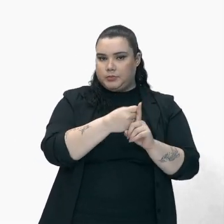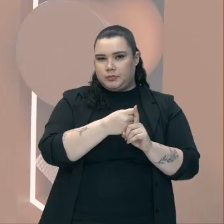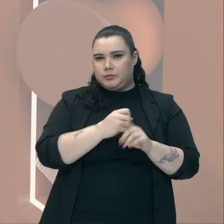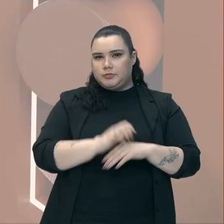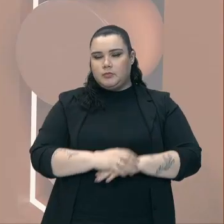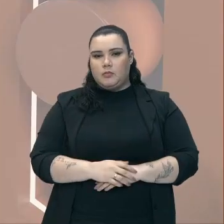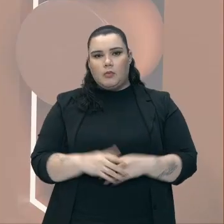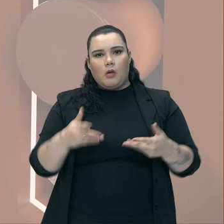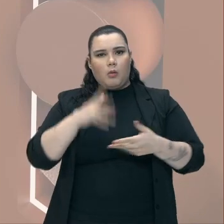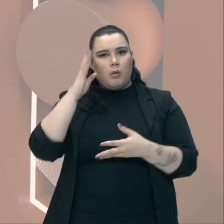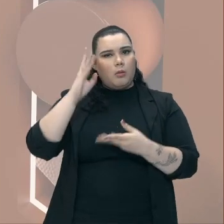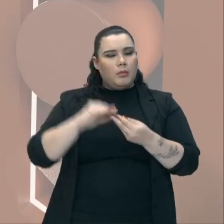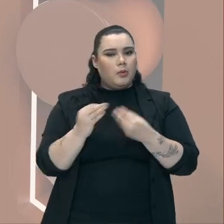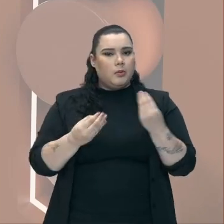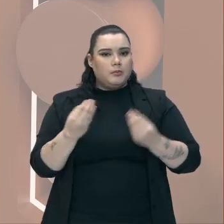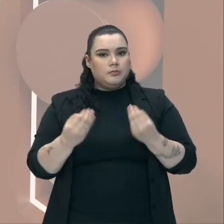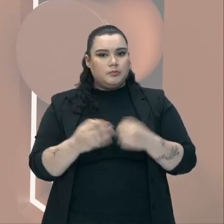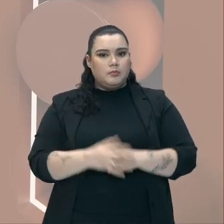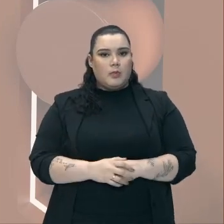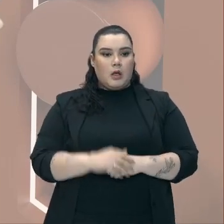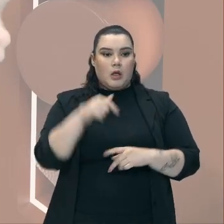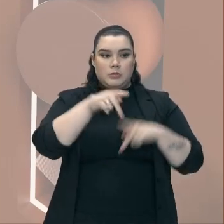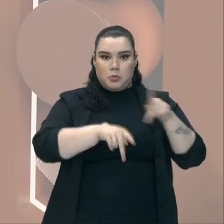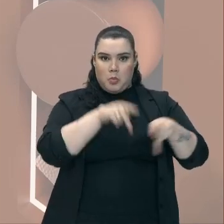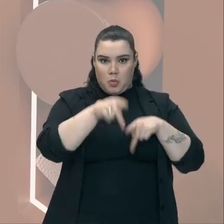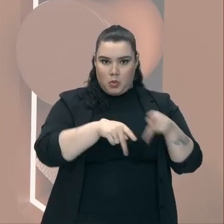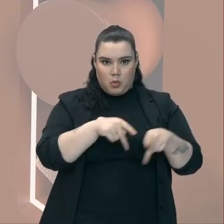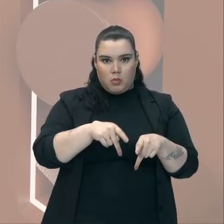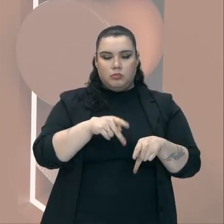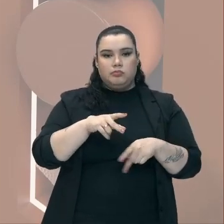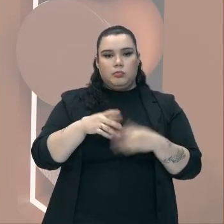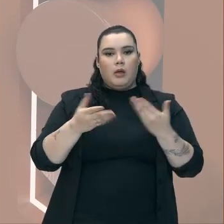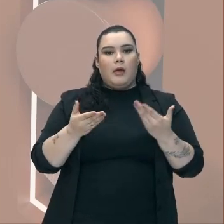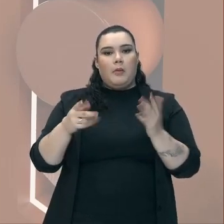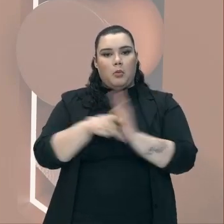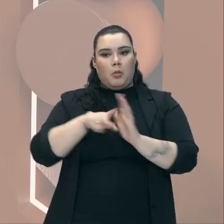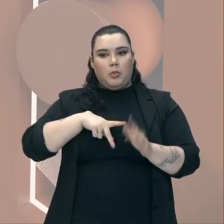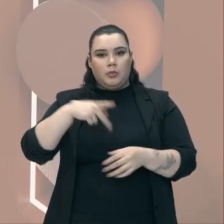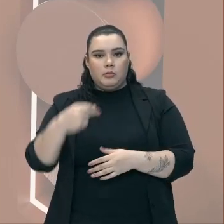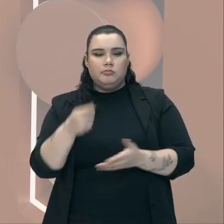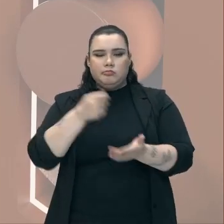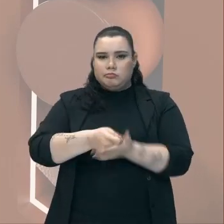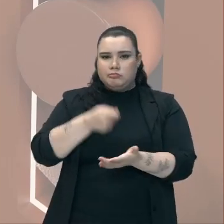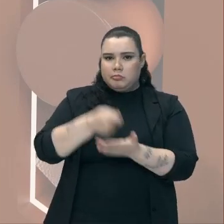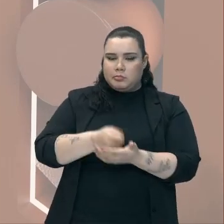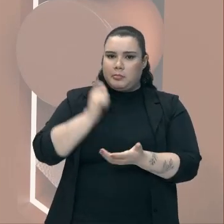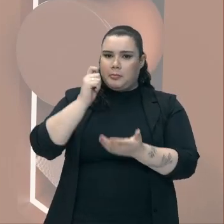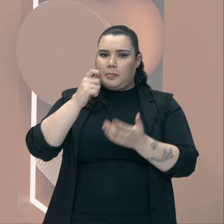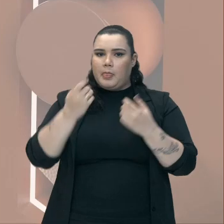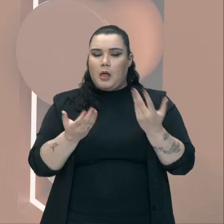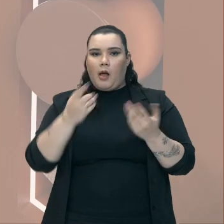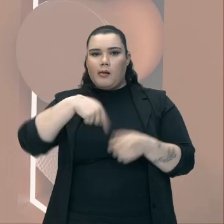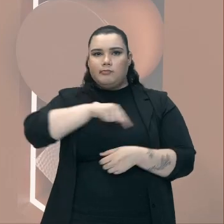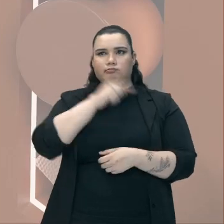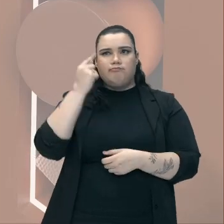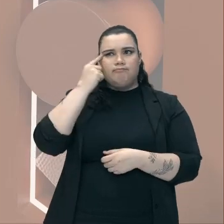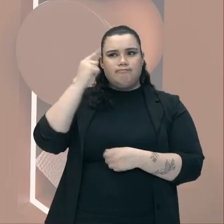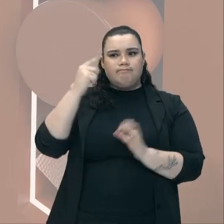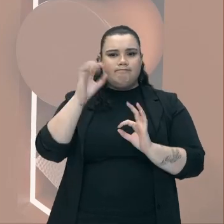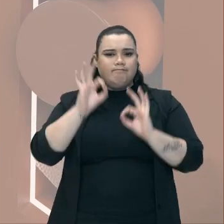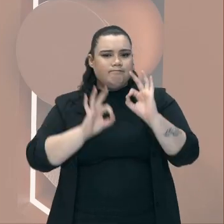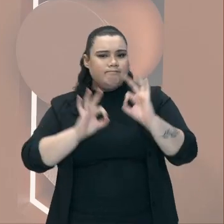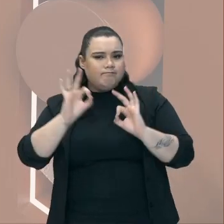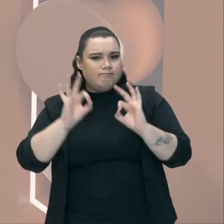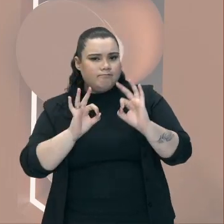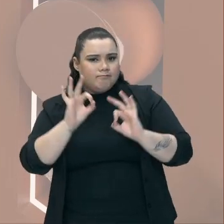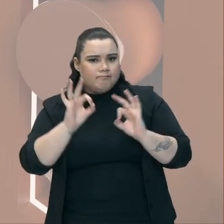A elite portuguesa Estava descontente Com a cobrança Dos impostos Então começaram A bolar Um plano Pra